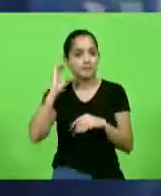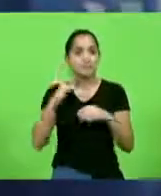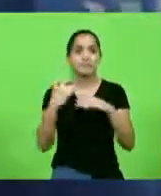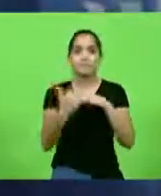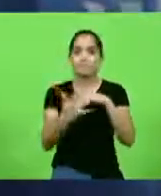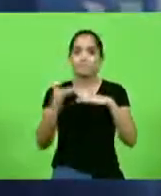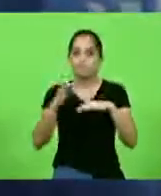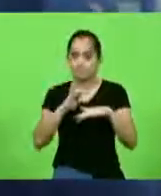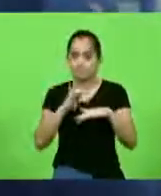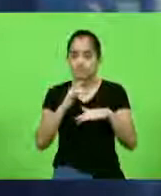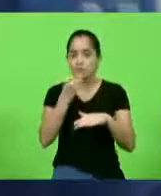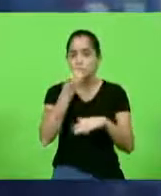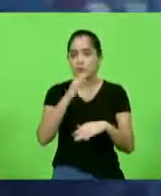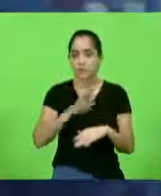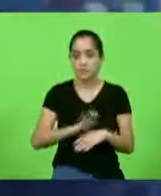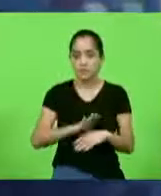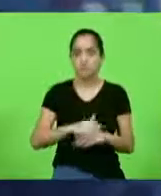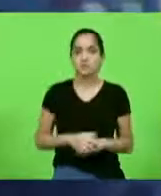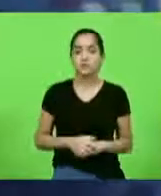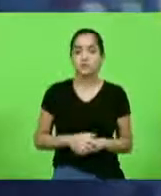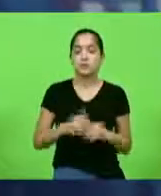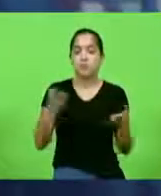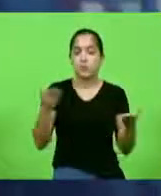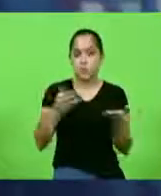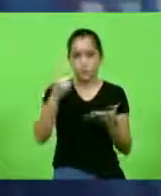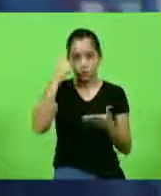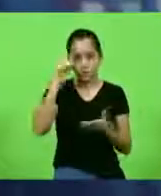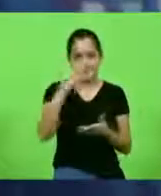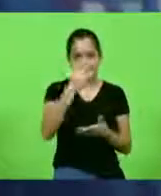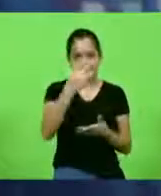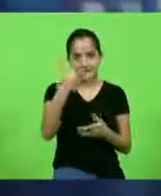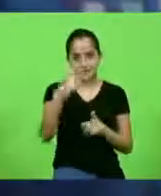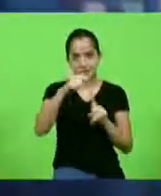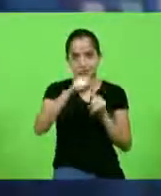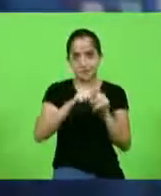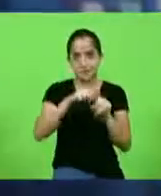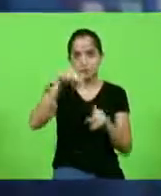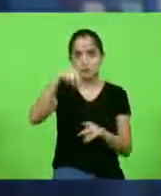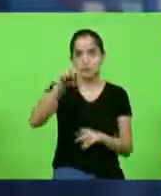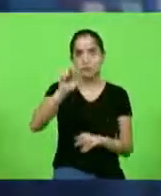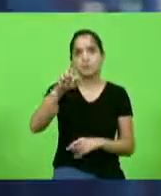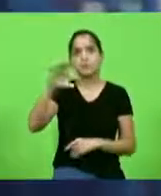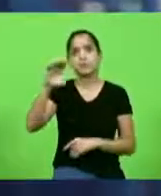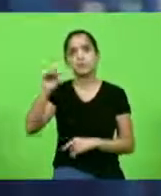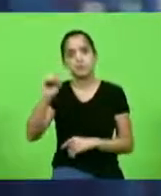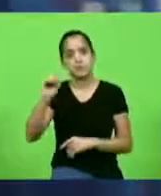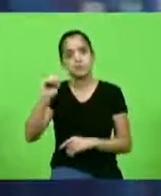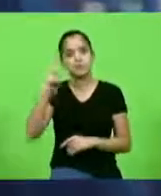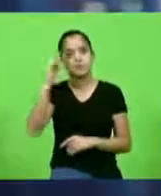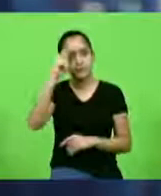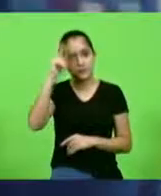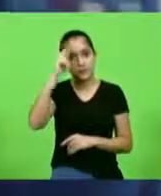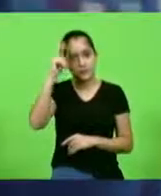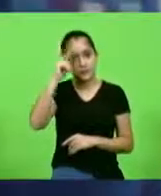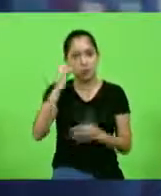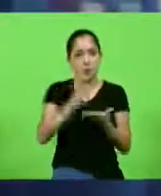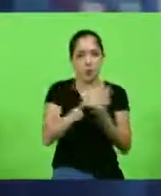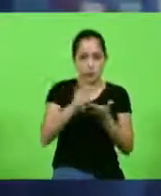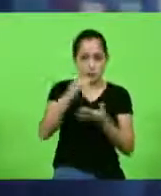meu, muito boa tarde. Hoje, 31 de março, eu acho que uns e outros lembram dessa data, uns e outros.